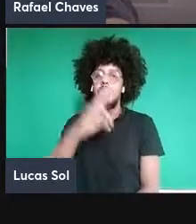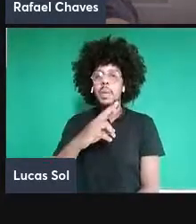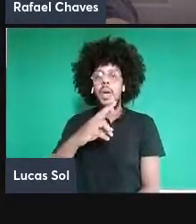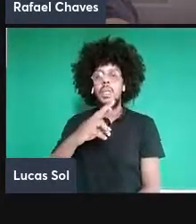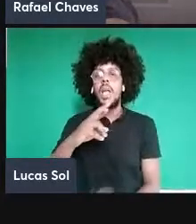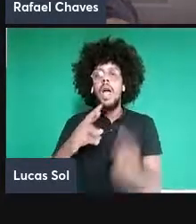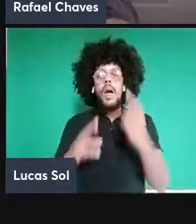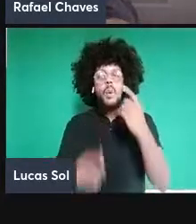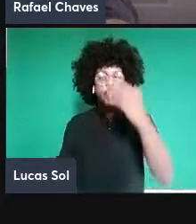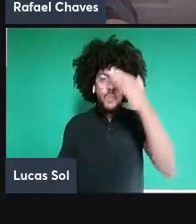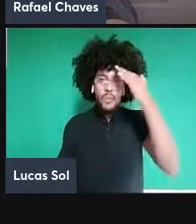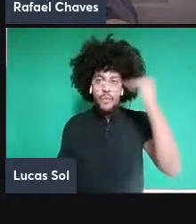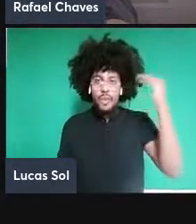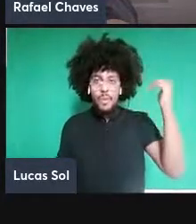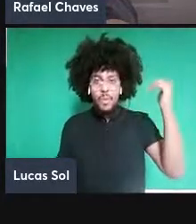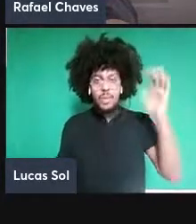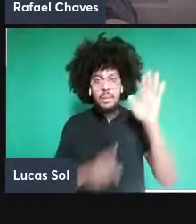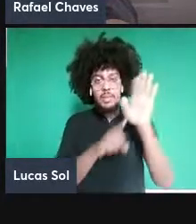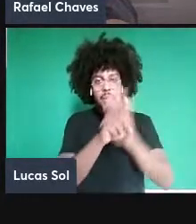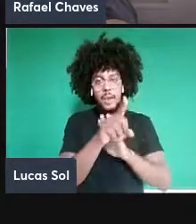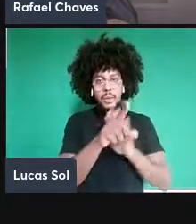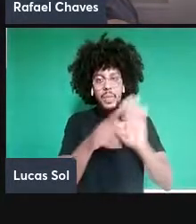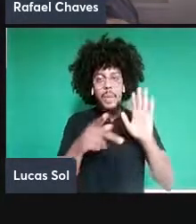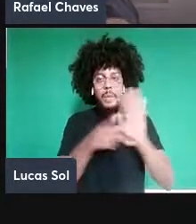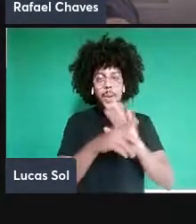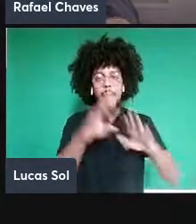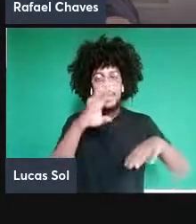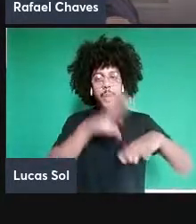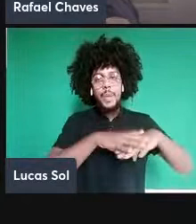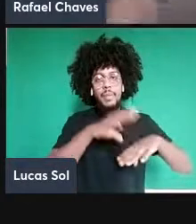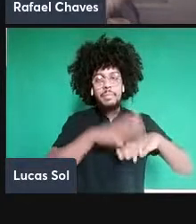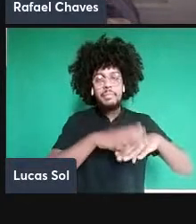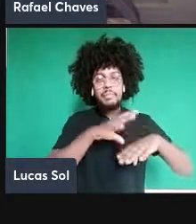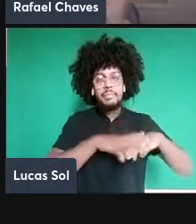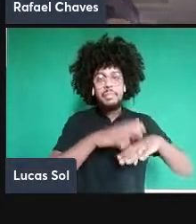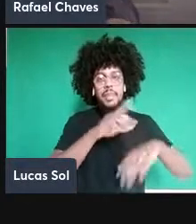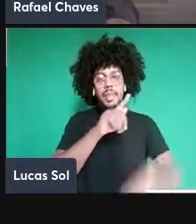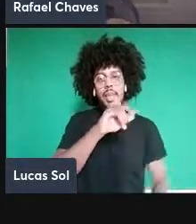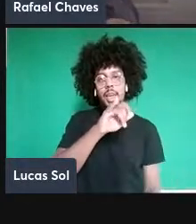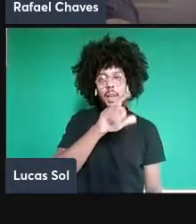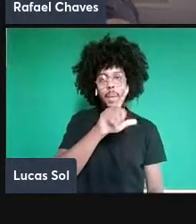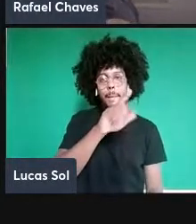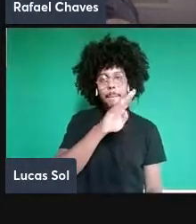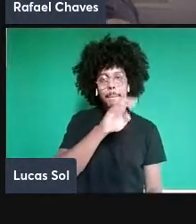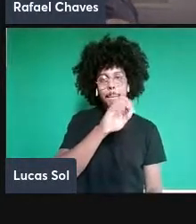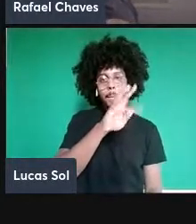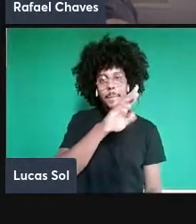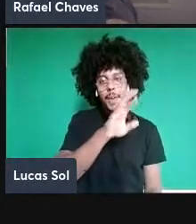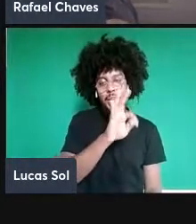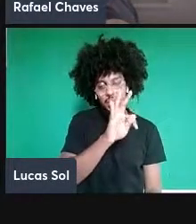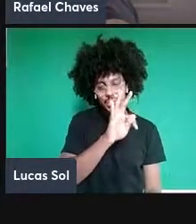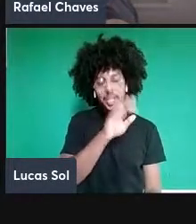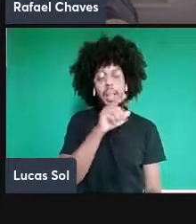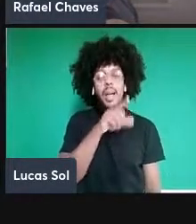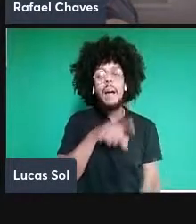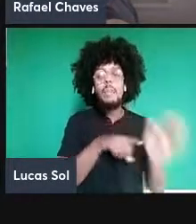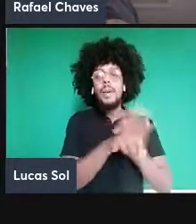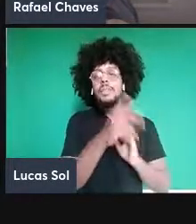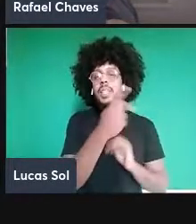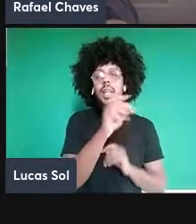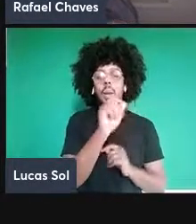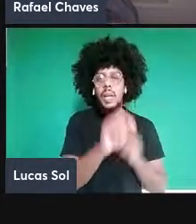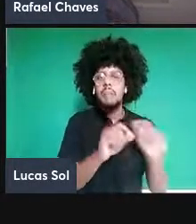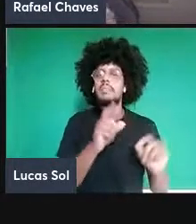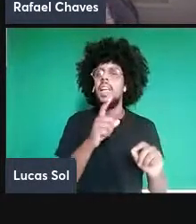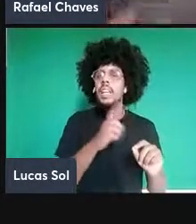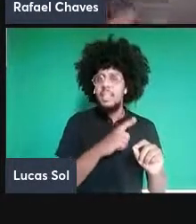perguntas lá do matemático David Hilbert e uma delas ele perguntou o seguinte, se existiria um algoritmo capaz de